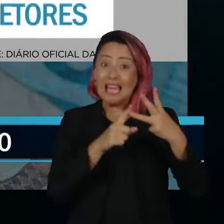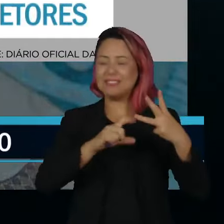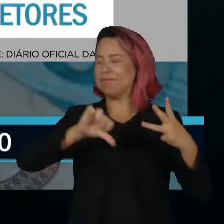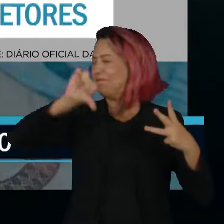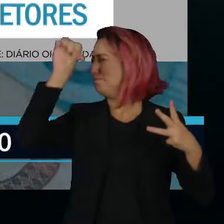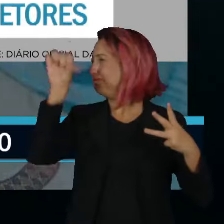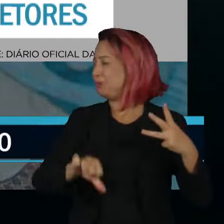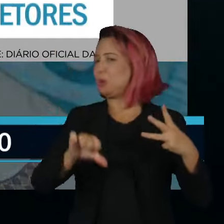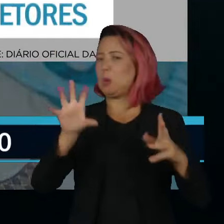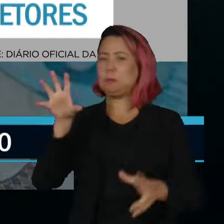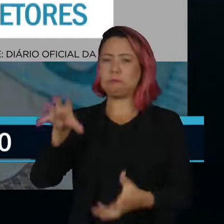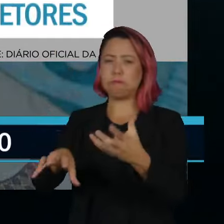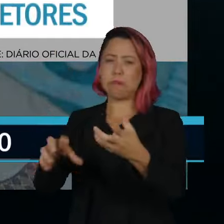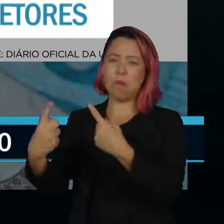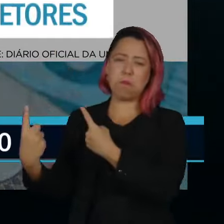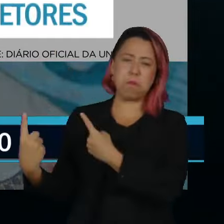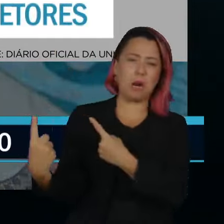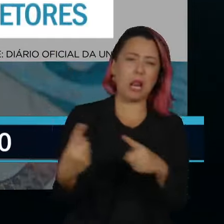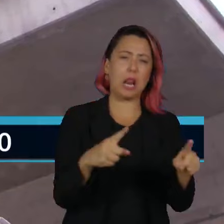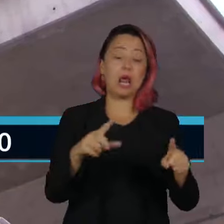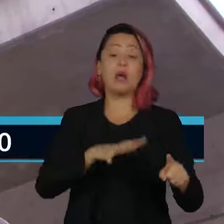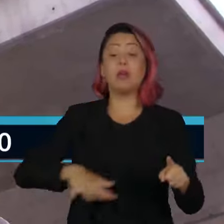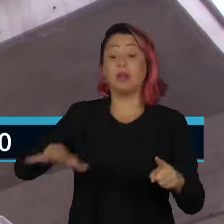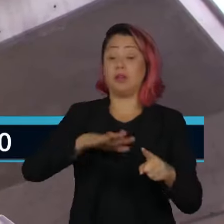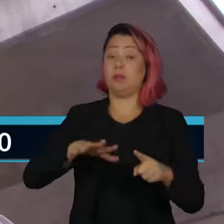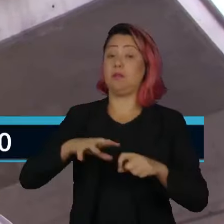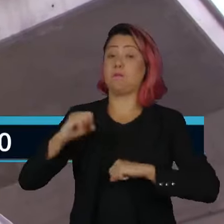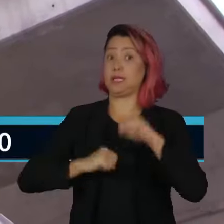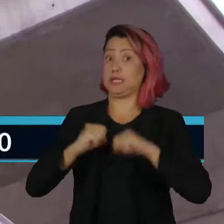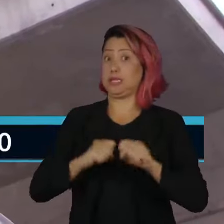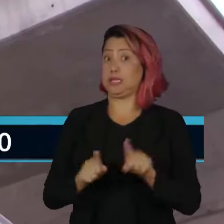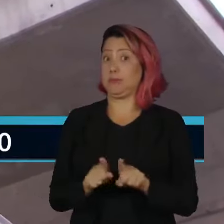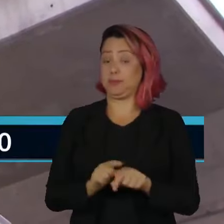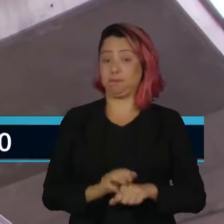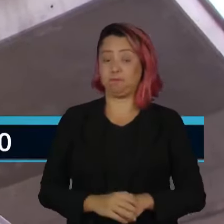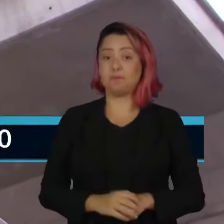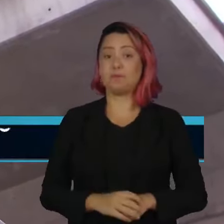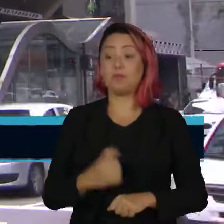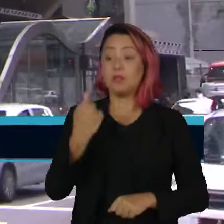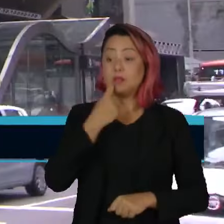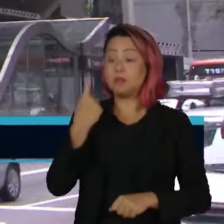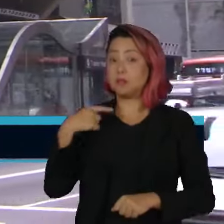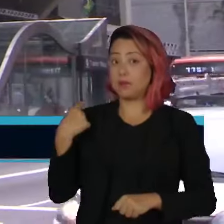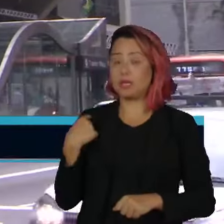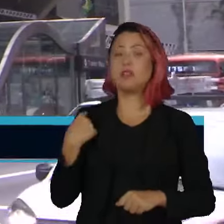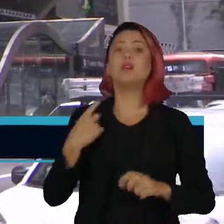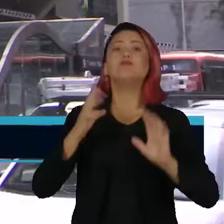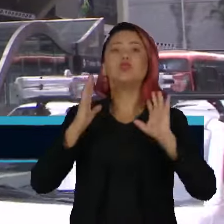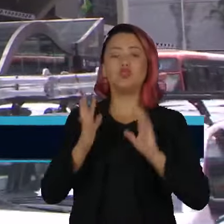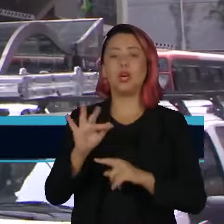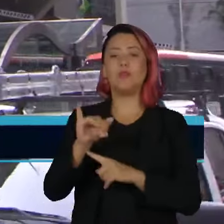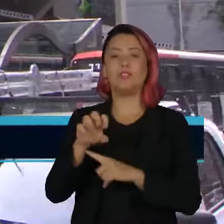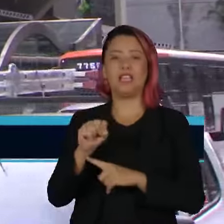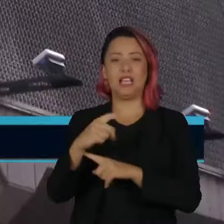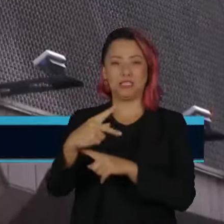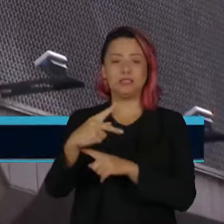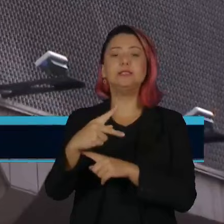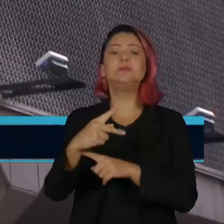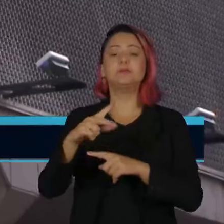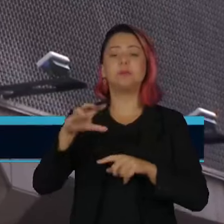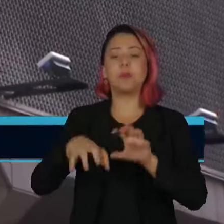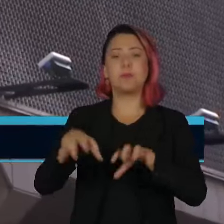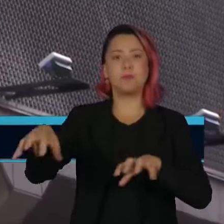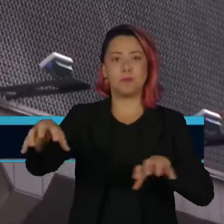repercutiu negativamente entre os empresários. Nesta sexta-feira, a Federação das Indústrias do Estado de São Paulo,